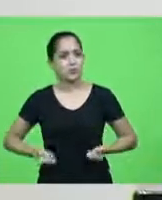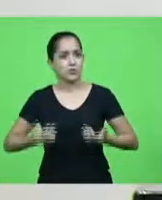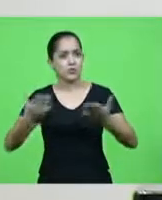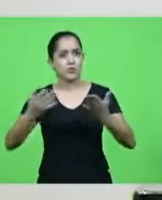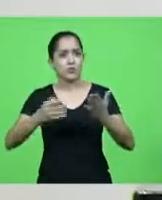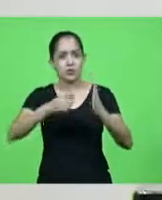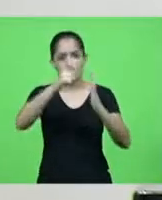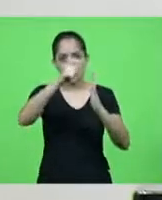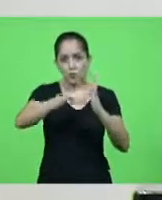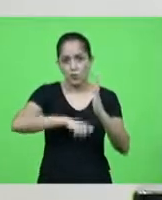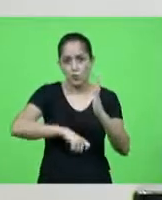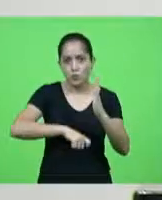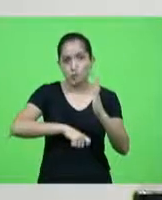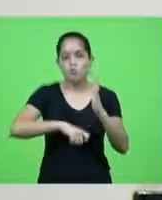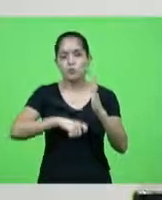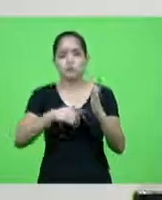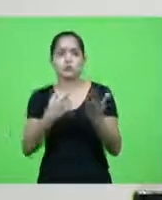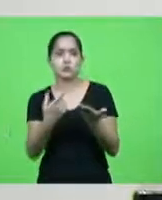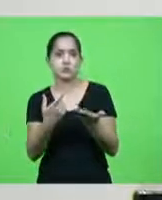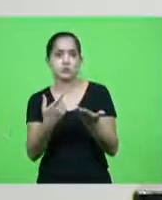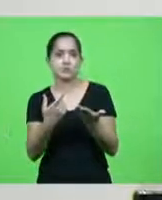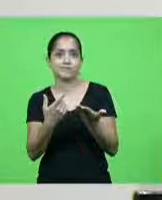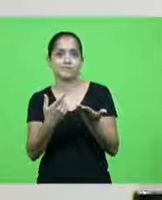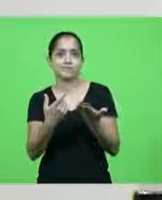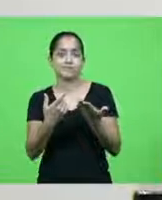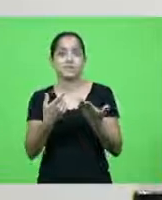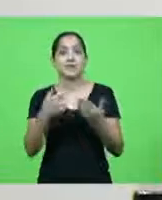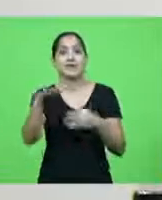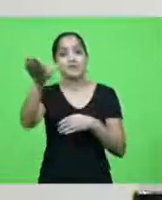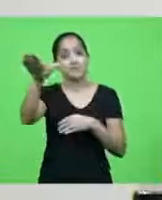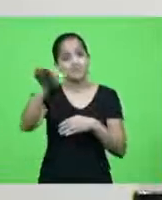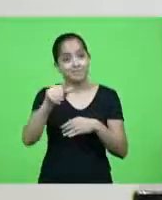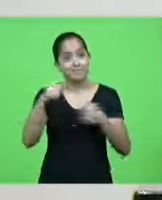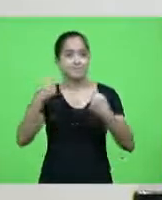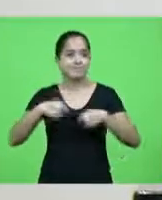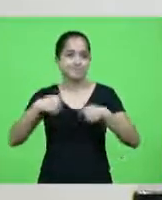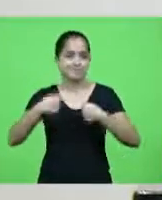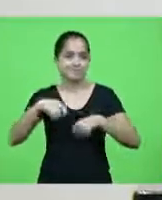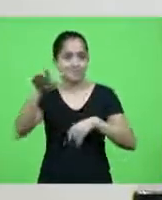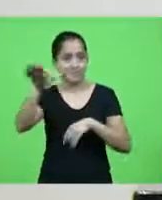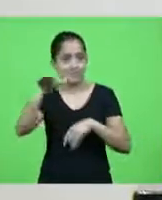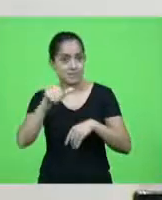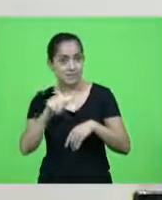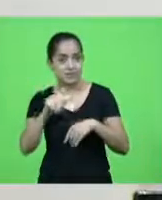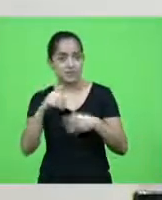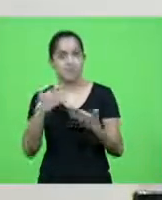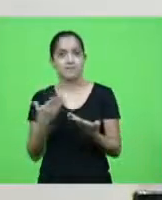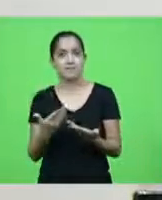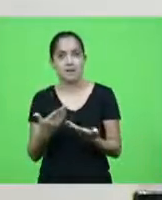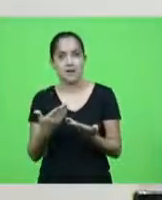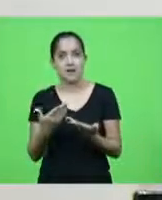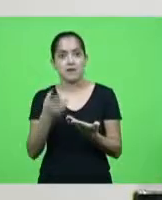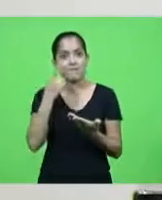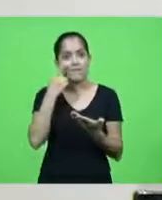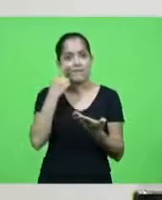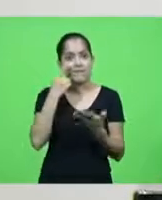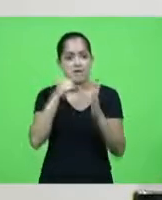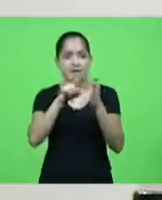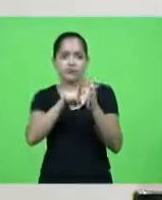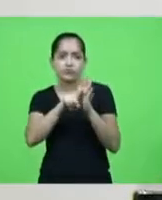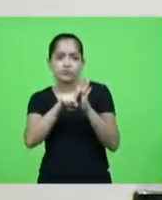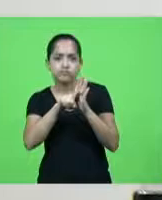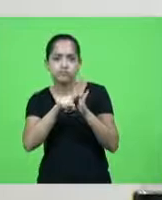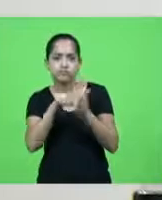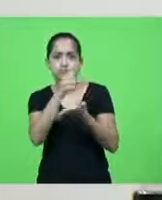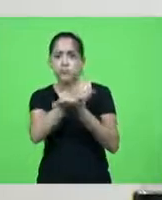e é preciso chamar e é preciso ainda fazer a revisão desse contrato